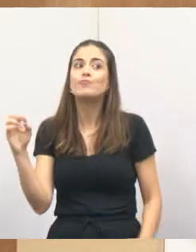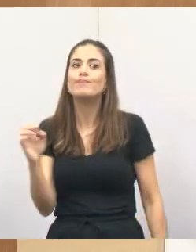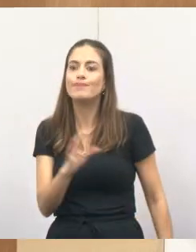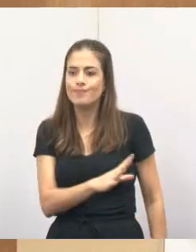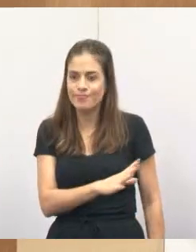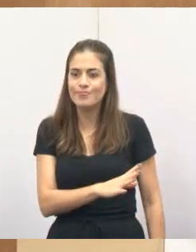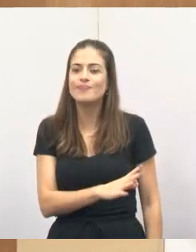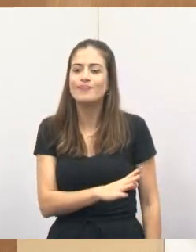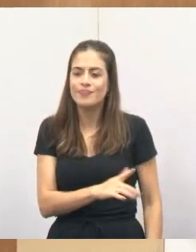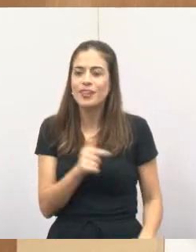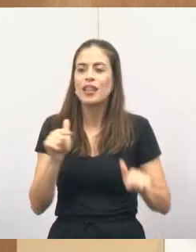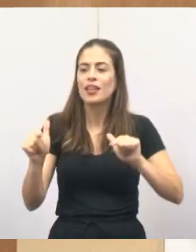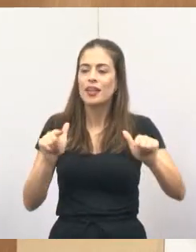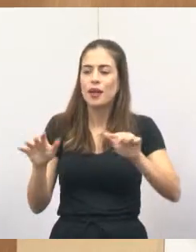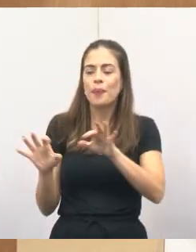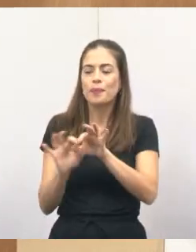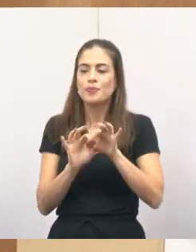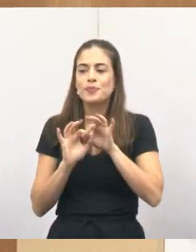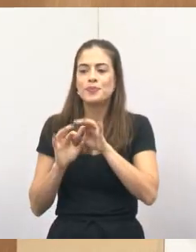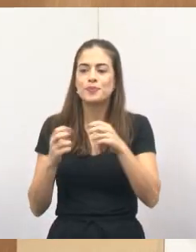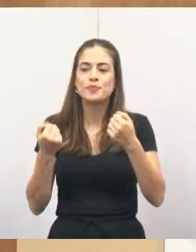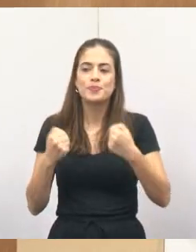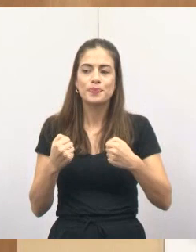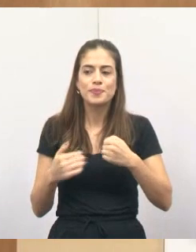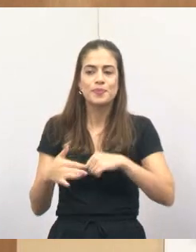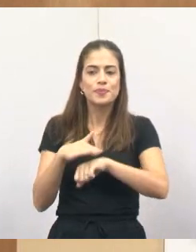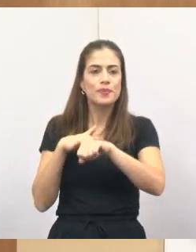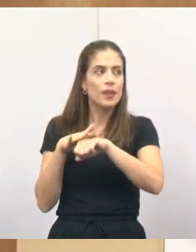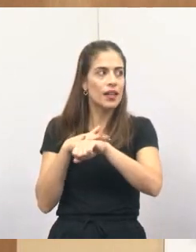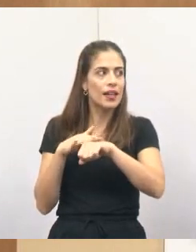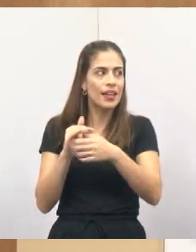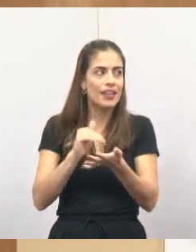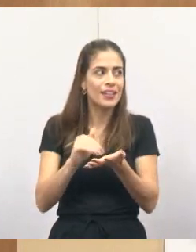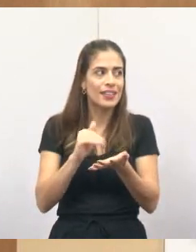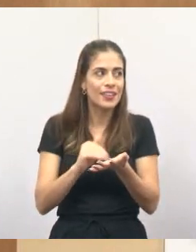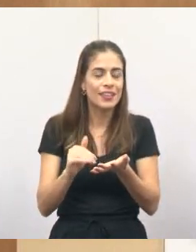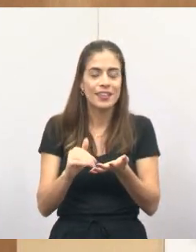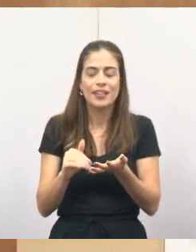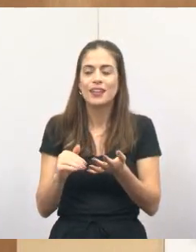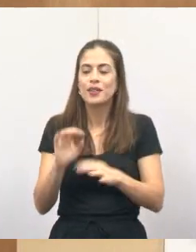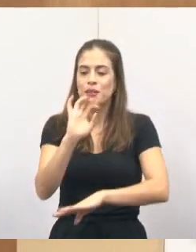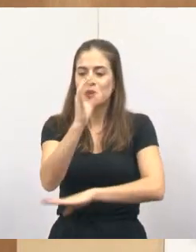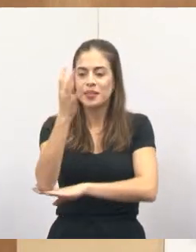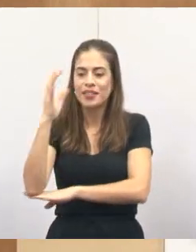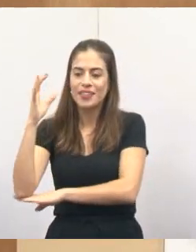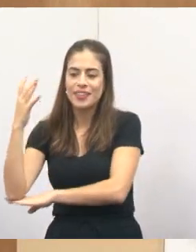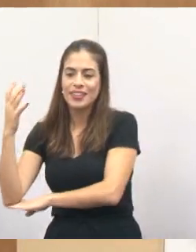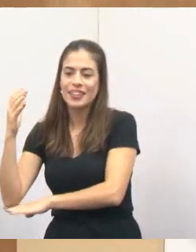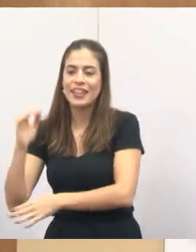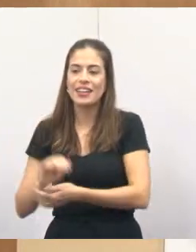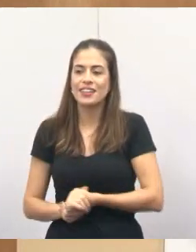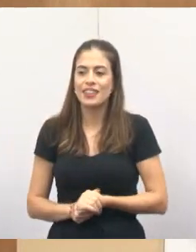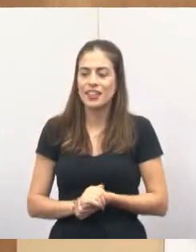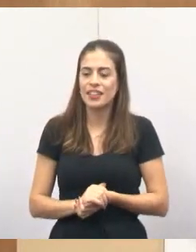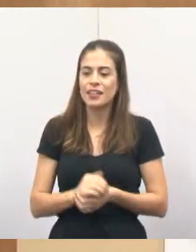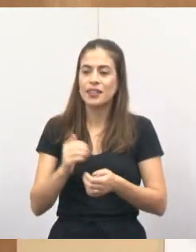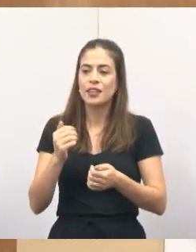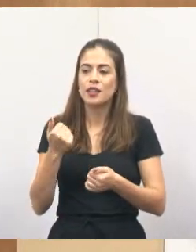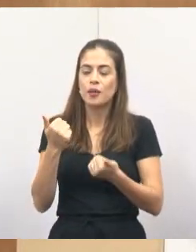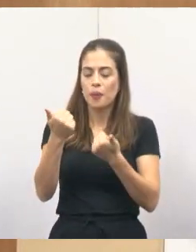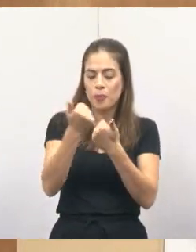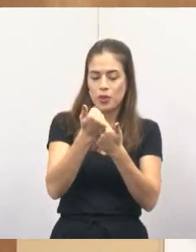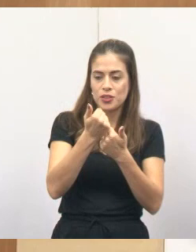Então, é um trabalho conjunto, precisa dialogar com meio ambiente. Eu acho que é importante. Onde nós tivemos um bom diálogo, lá na